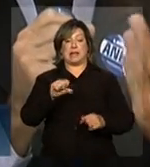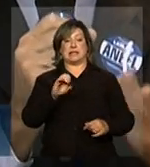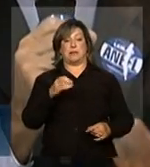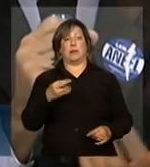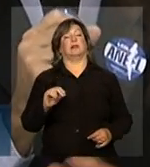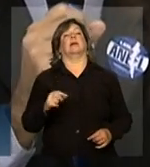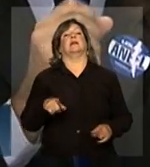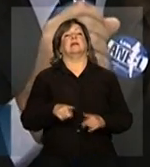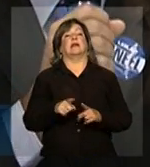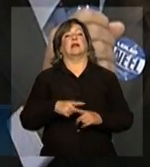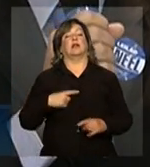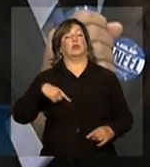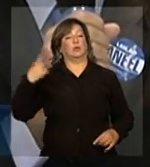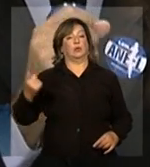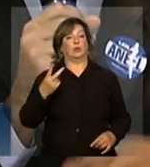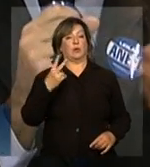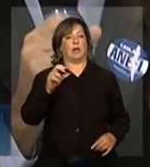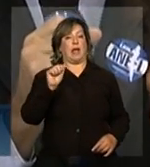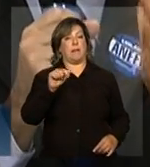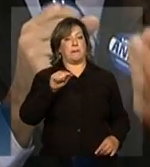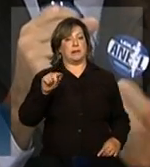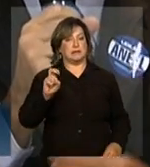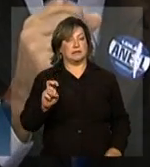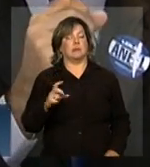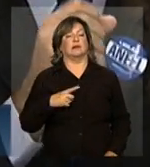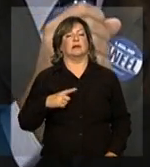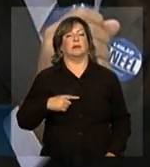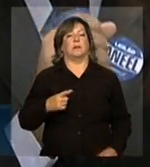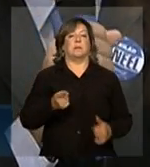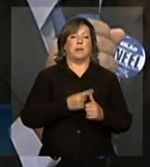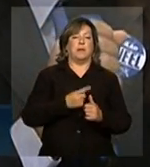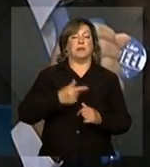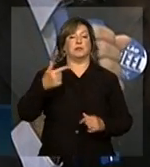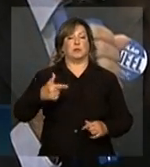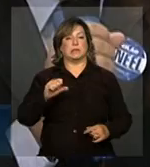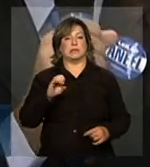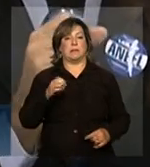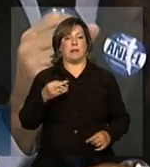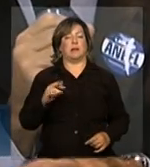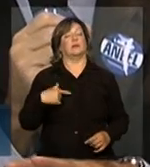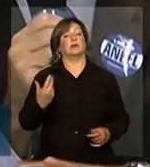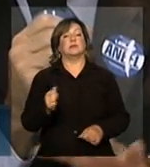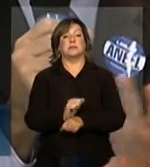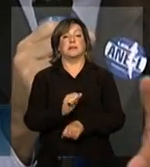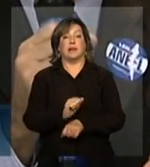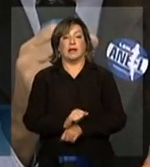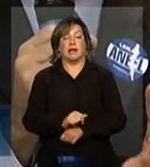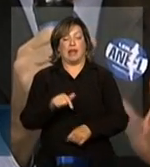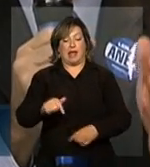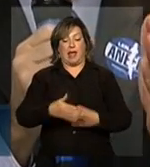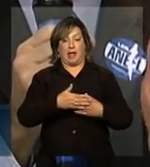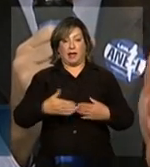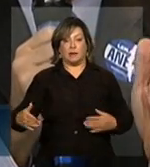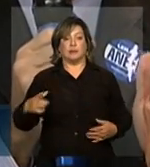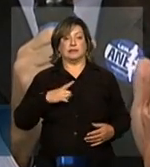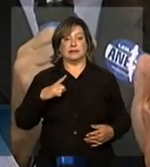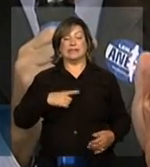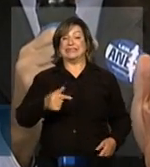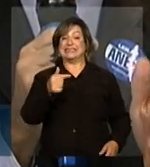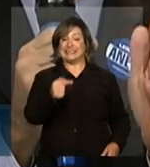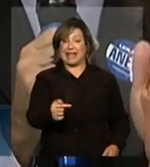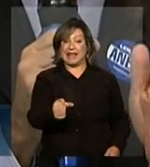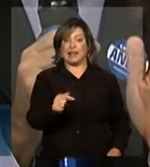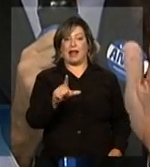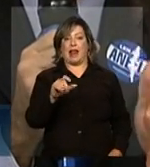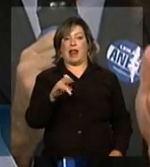dois A-5 no primeiro e no segundo semestre. Então, espera-se que durante esse ano tenha sete leilões